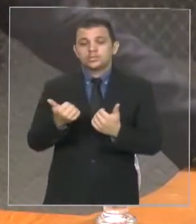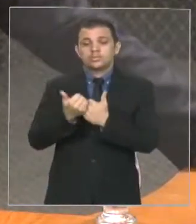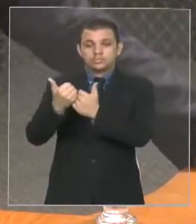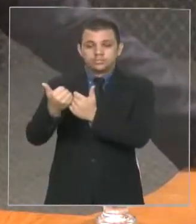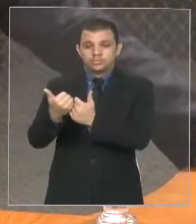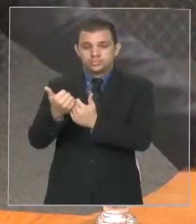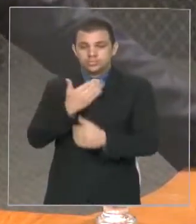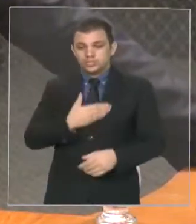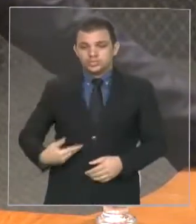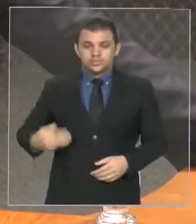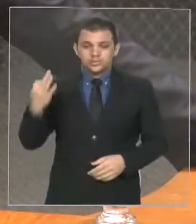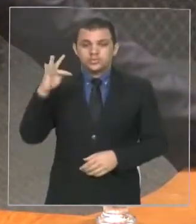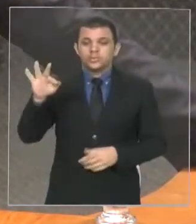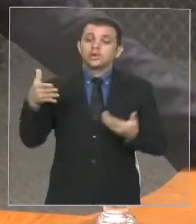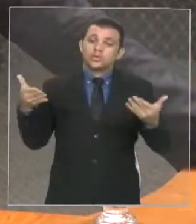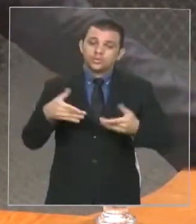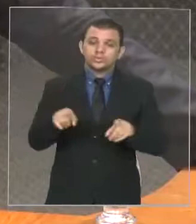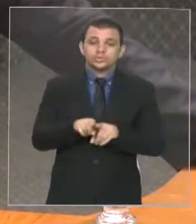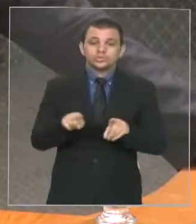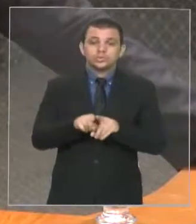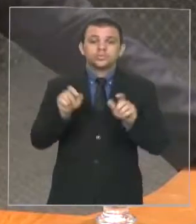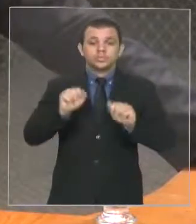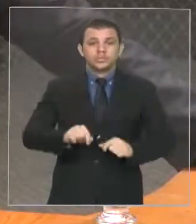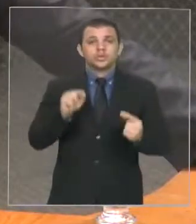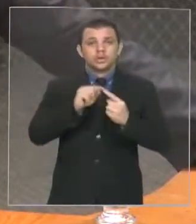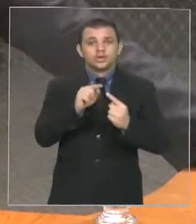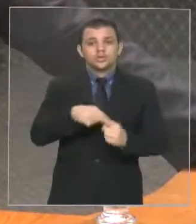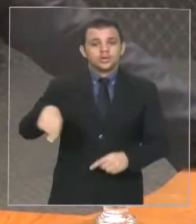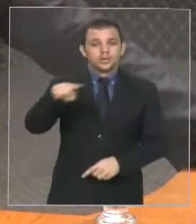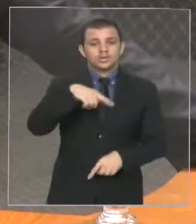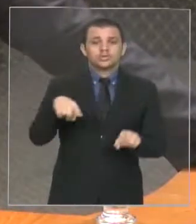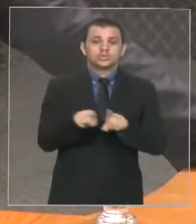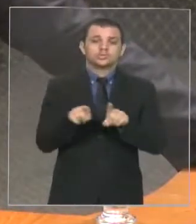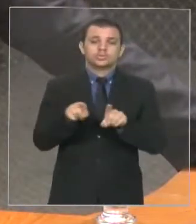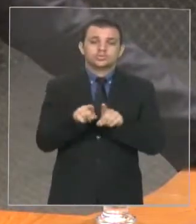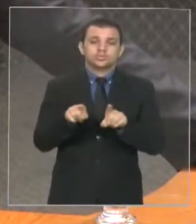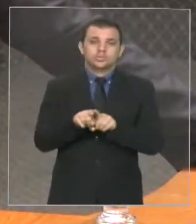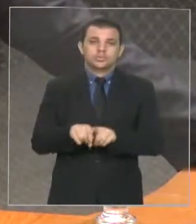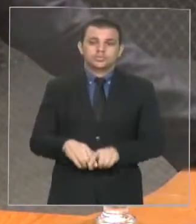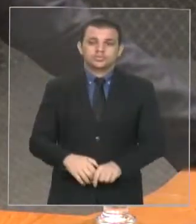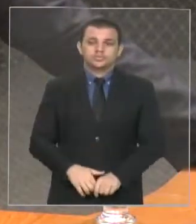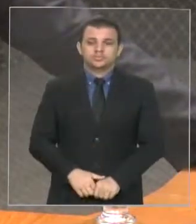nós essa memória seja também sedimentada aqui nessa casa?